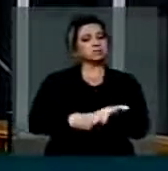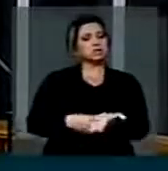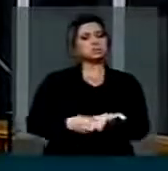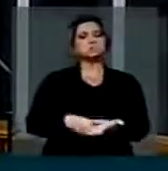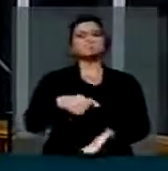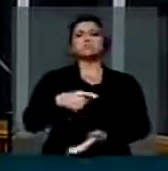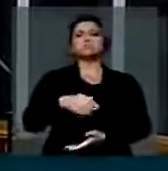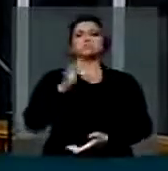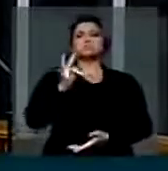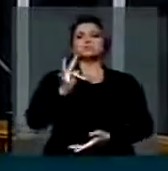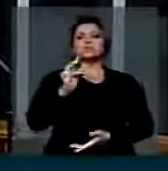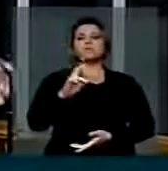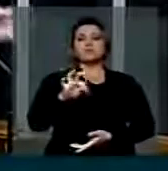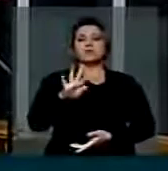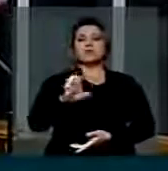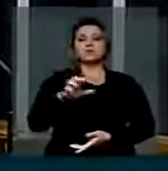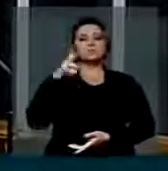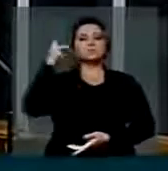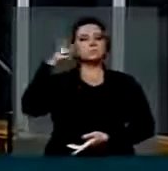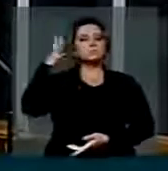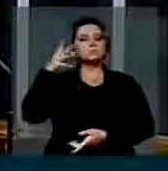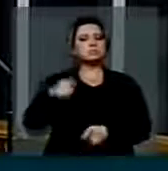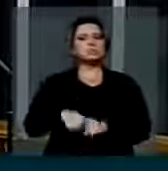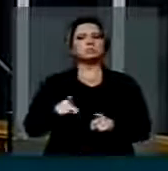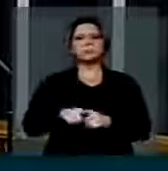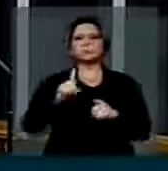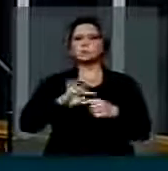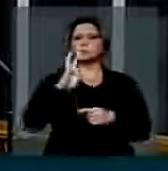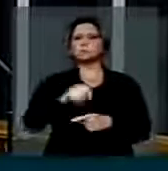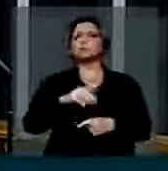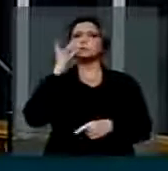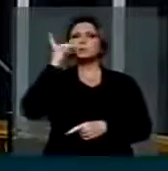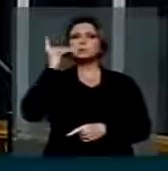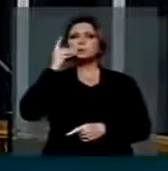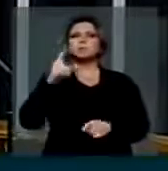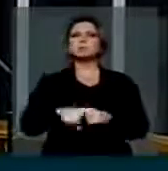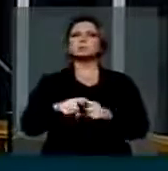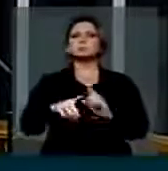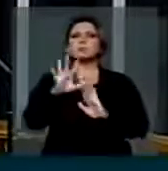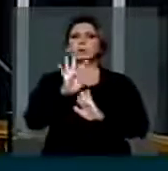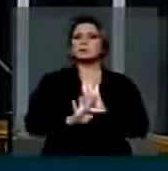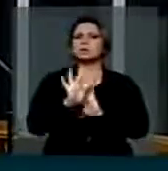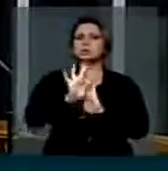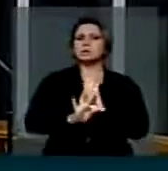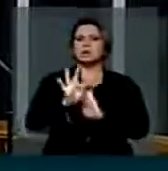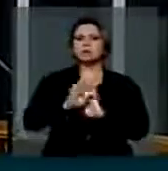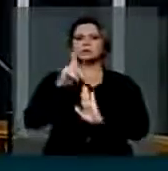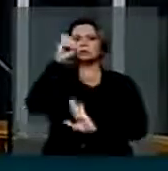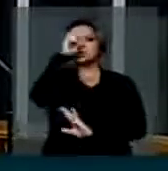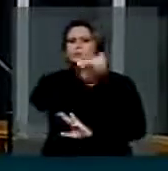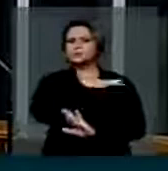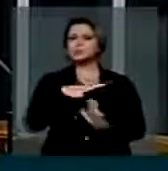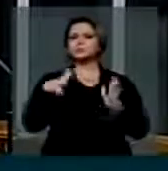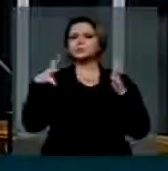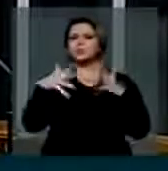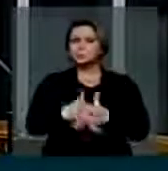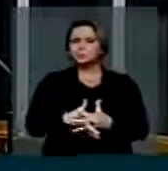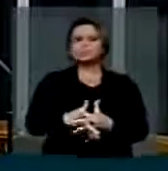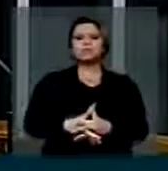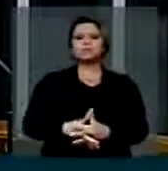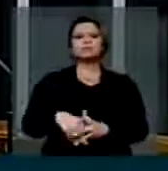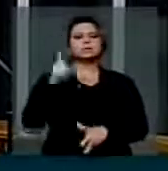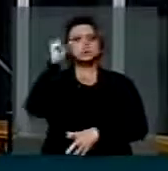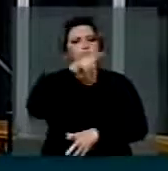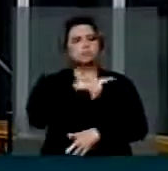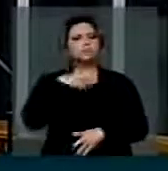deputado José Augusto Maia, foi tudo negociado, texto completo, aliás, complexo demais, não só completo, mas bastante